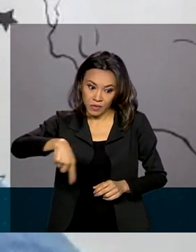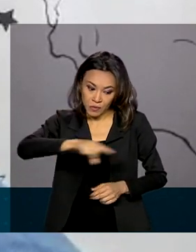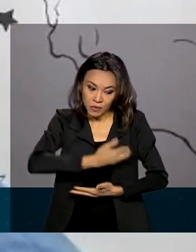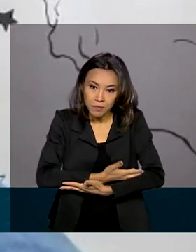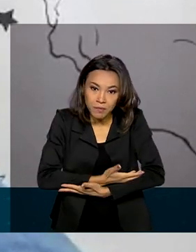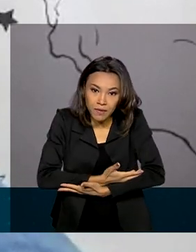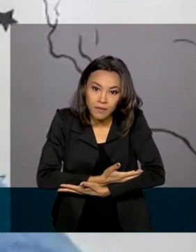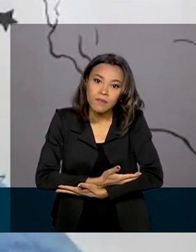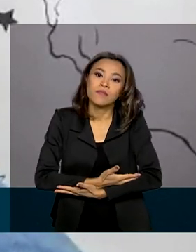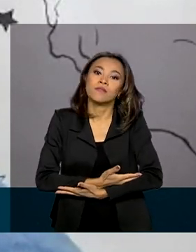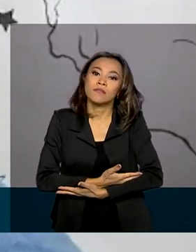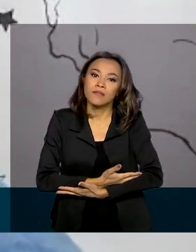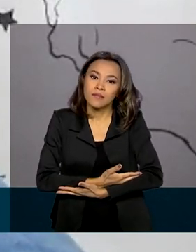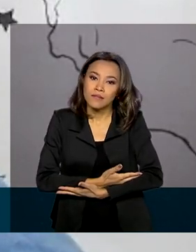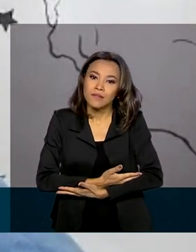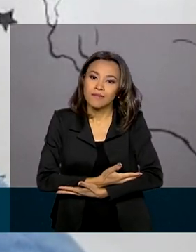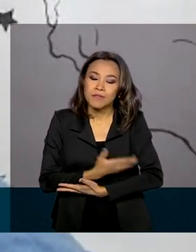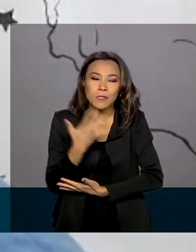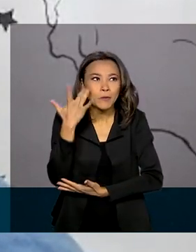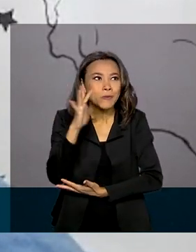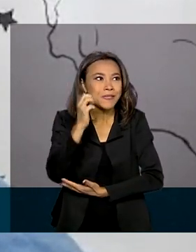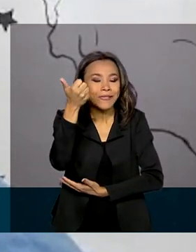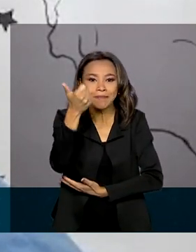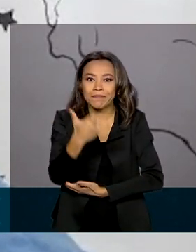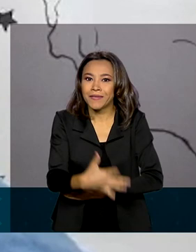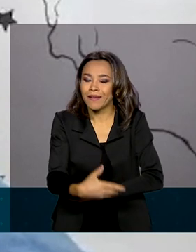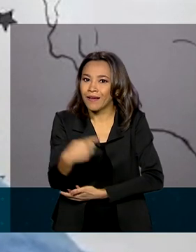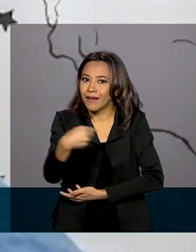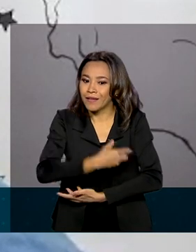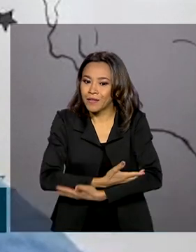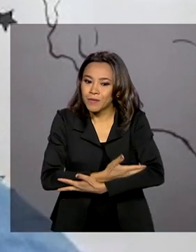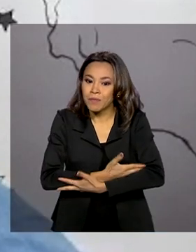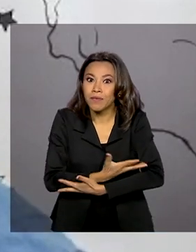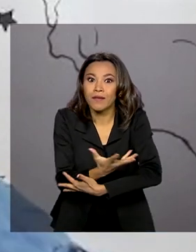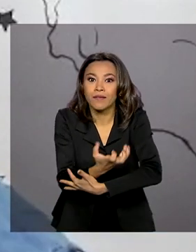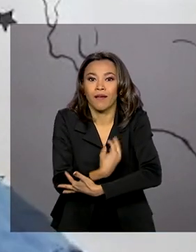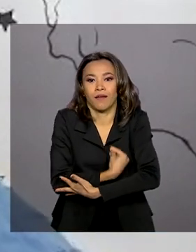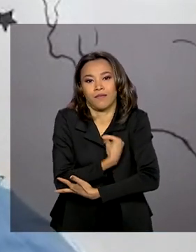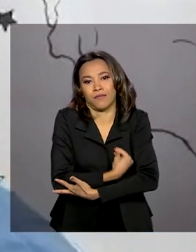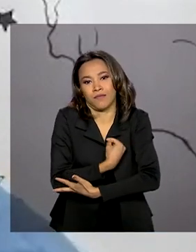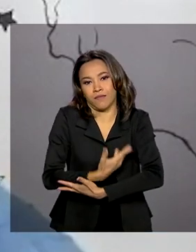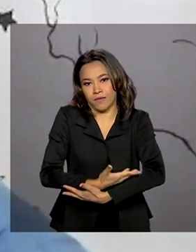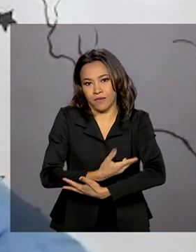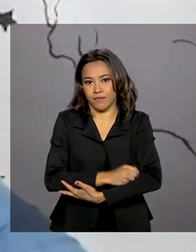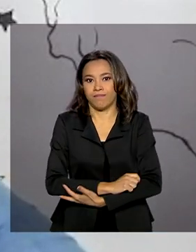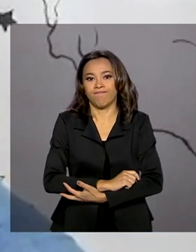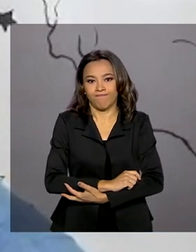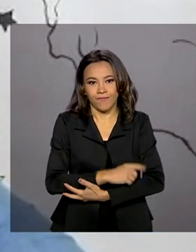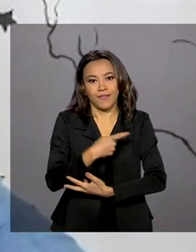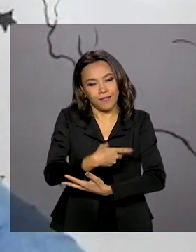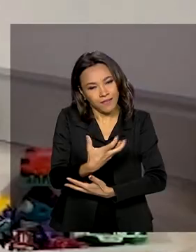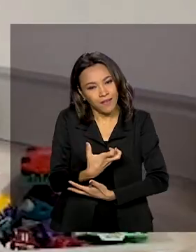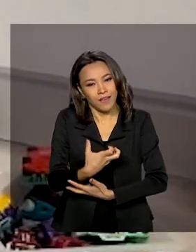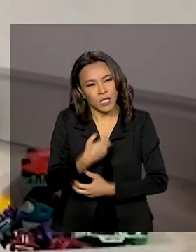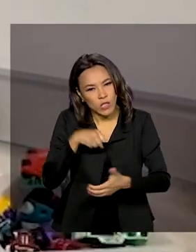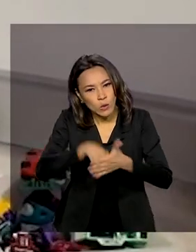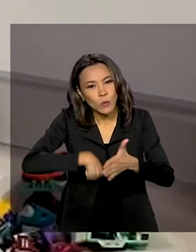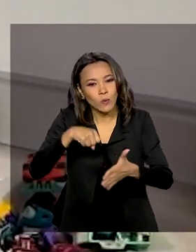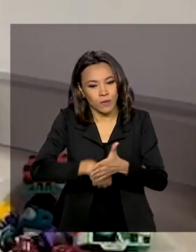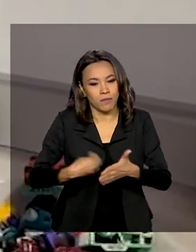são... não sei nem explicar o quanto eles querem viver e o quanto eles lutam também para estar aqui.